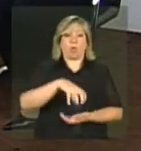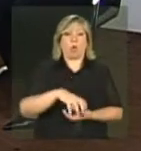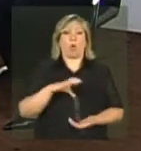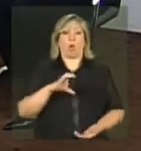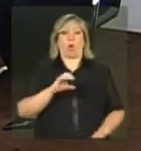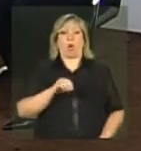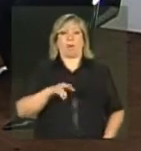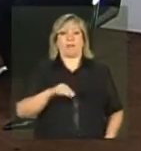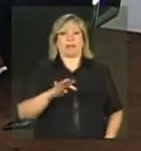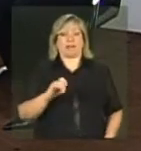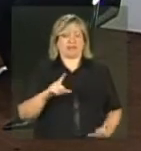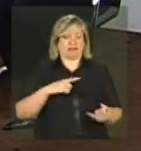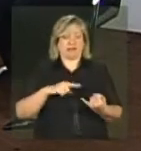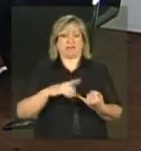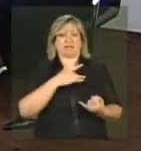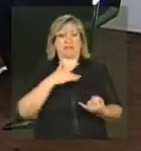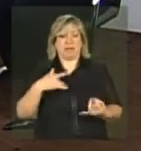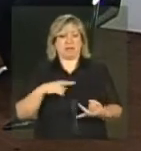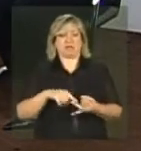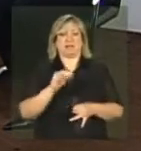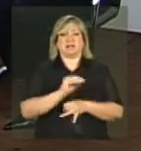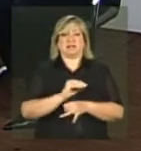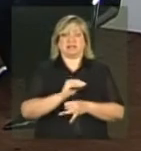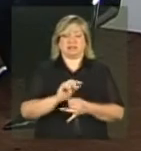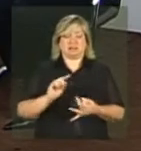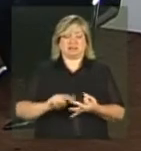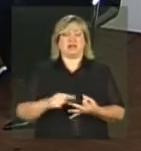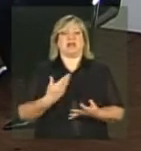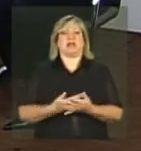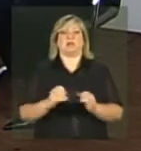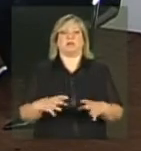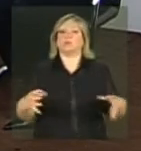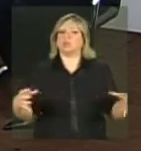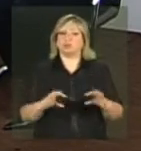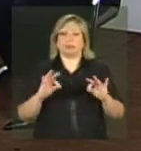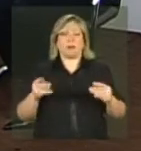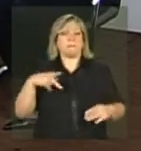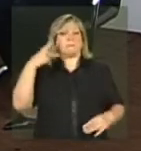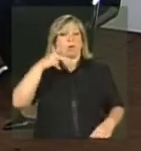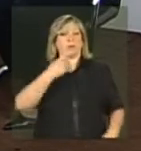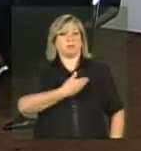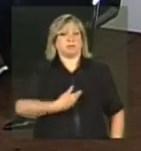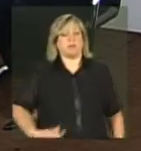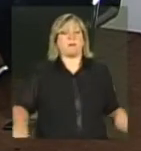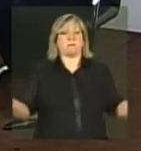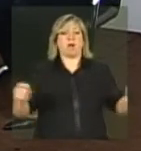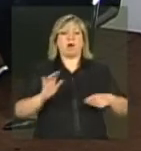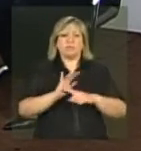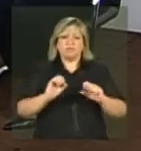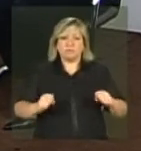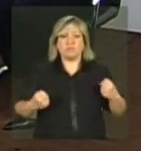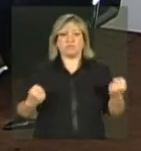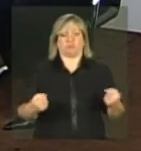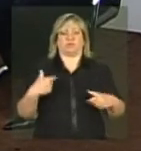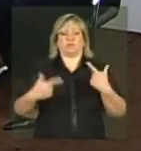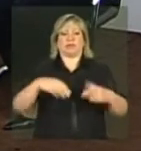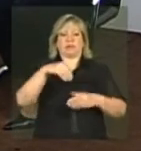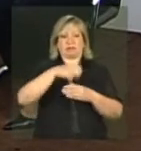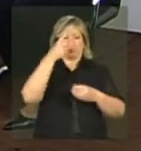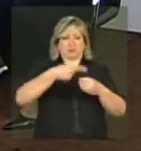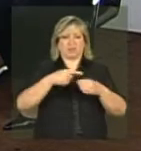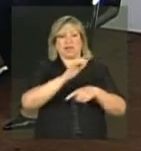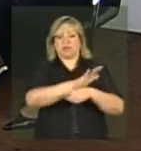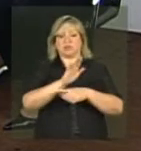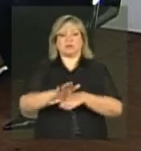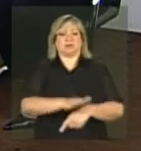onde tem a saúde, assistência, educação, enfim, as políticas públicas que podem potencializar uma ação no município em prol das